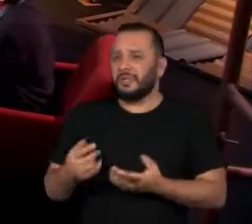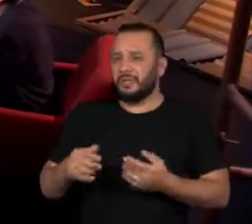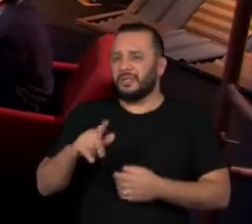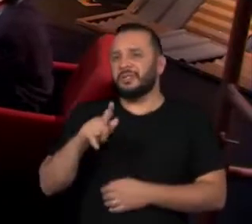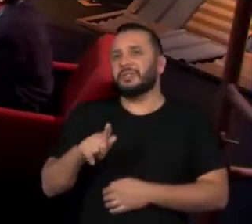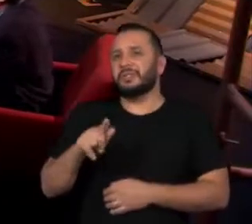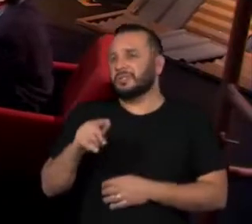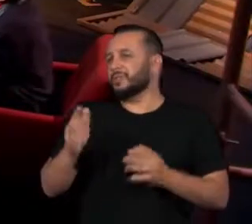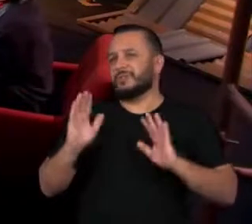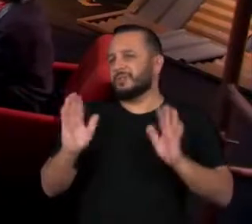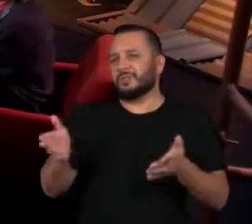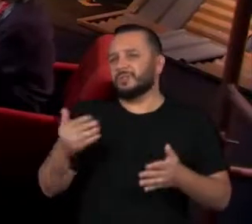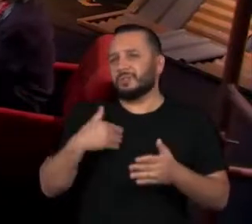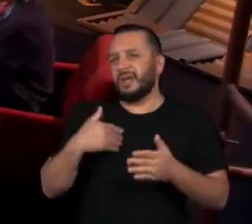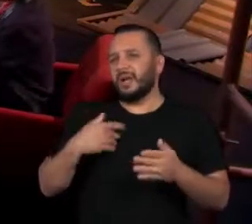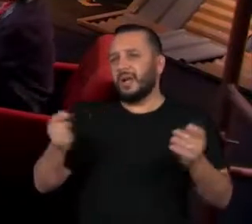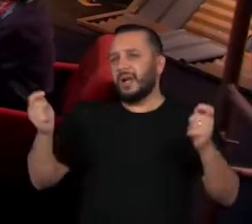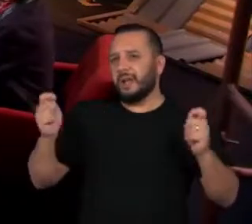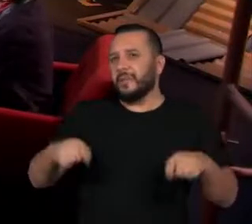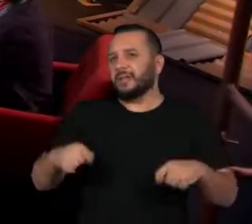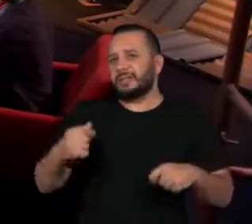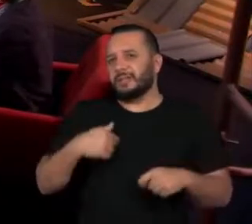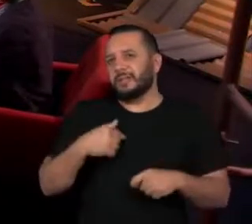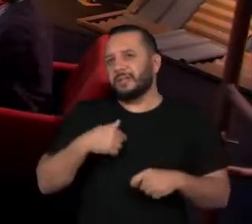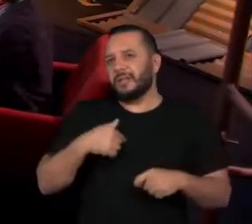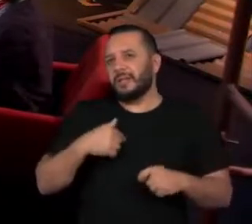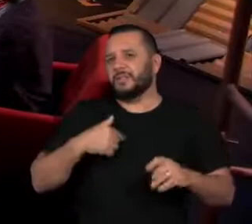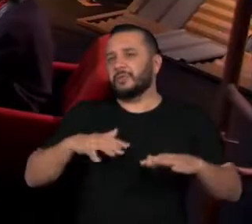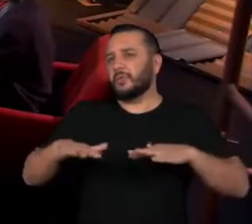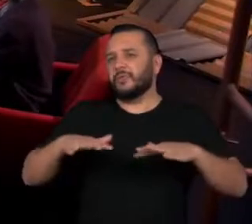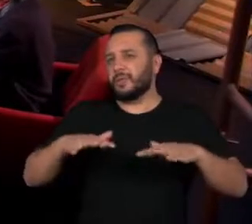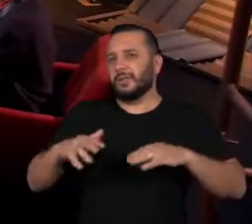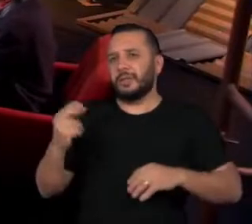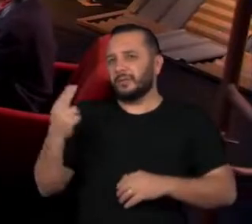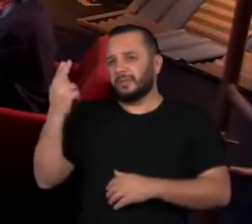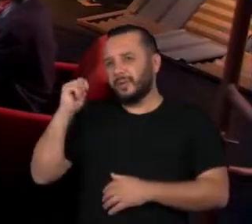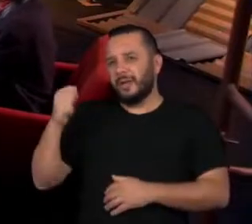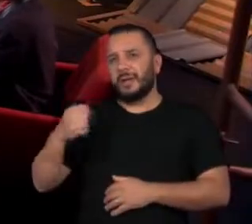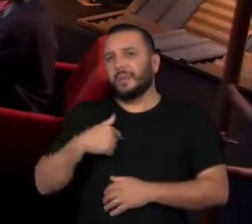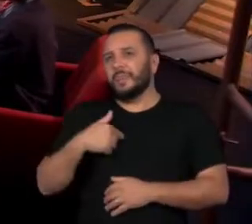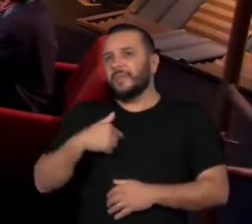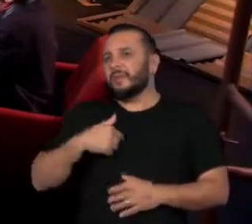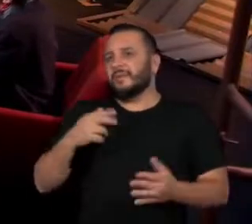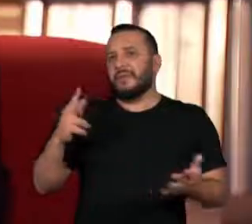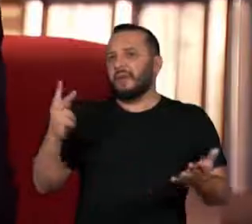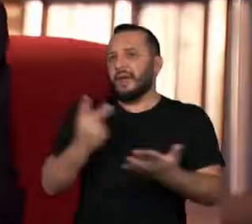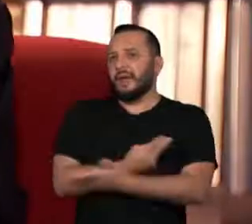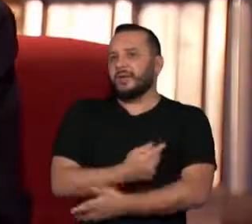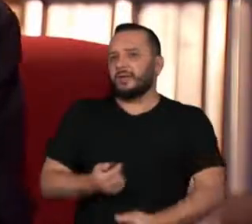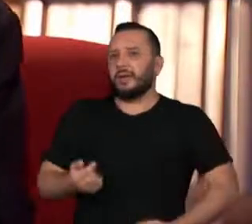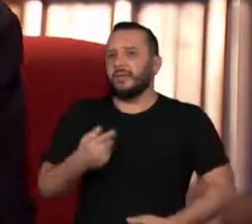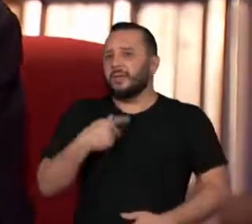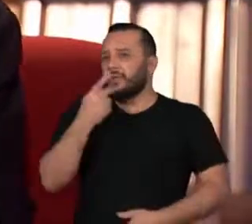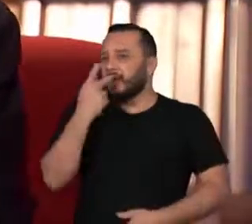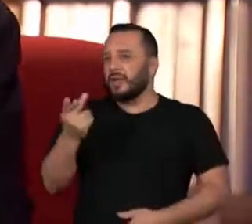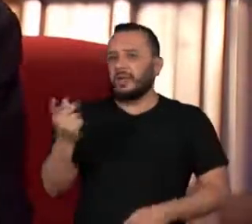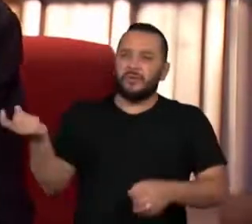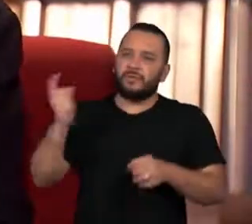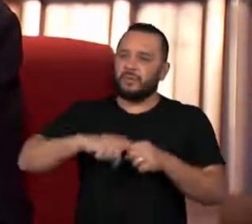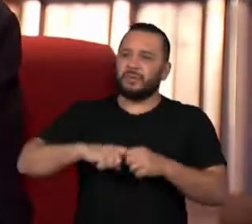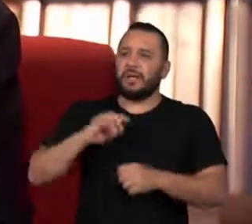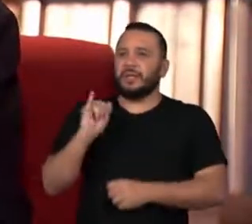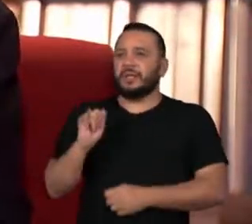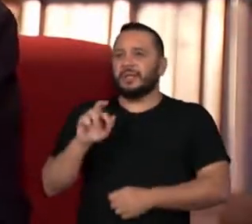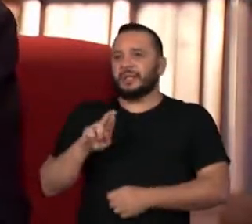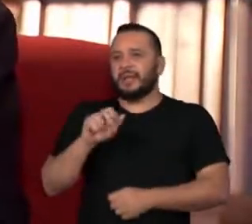esgotou minha capacidade de me movimentar. Estava errado isso, mas aí falei que ia voltar para a Irará para tomar